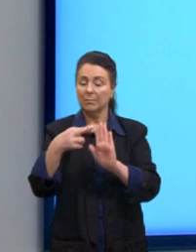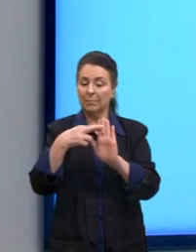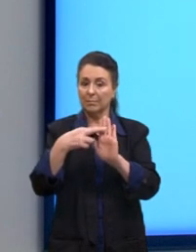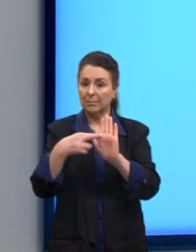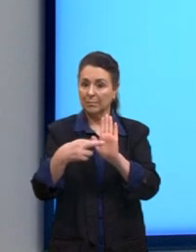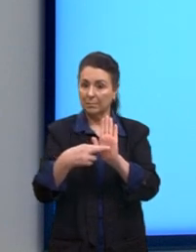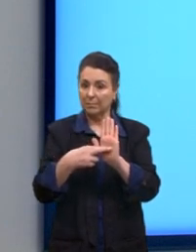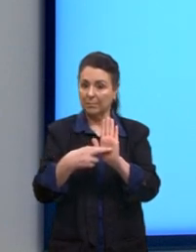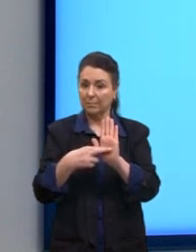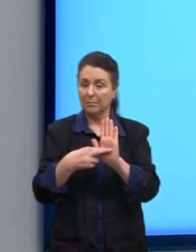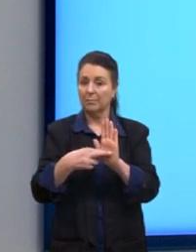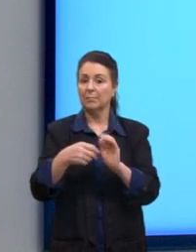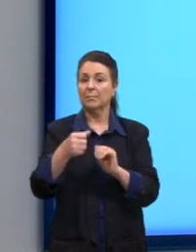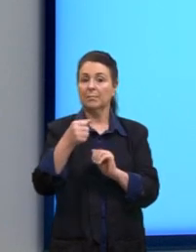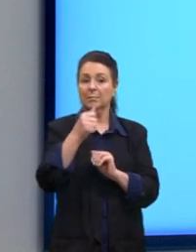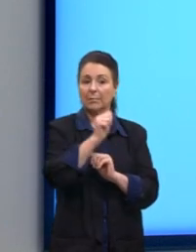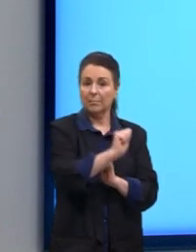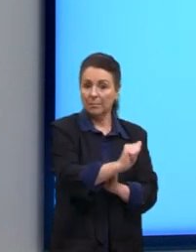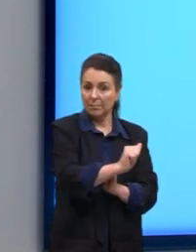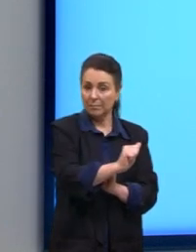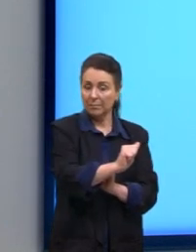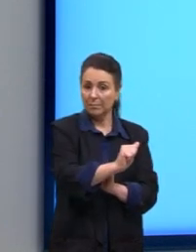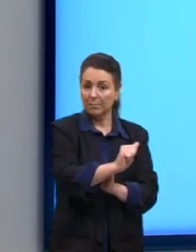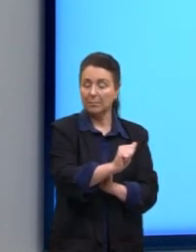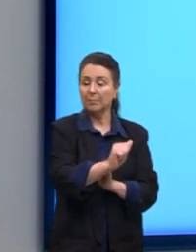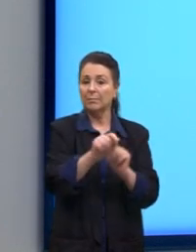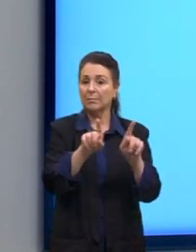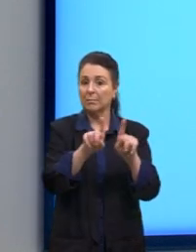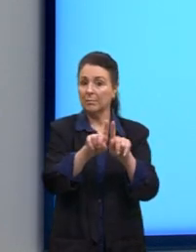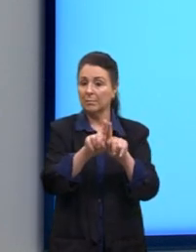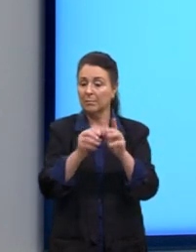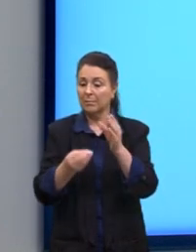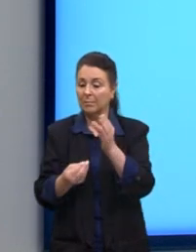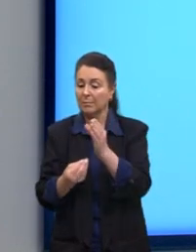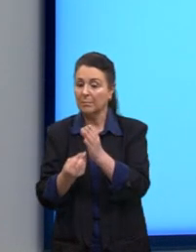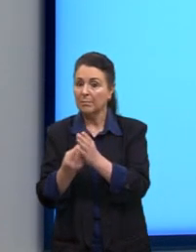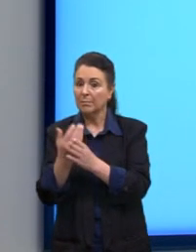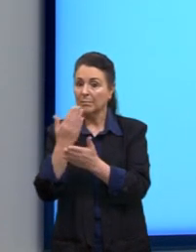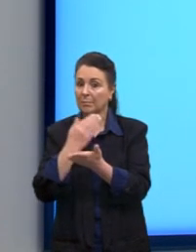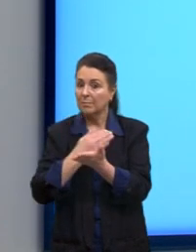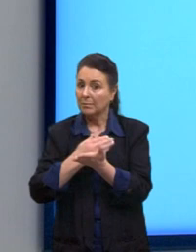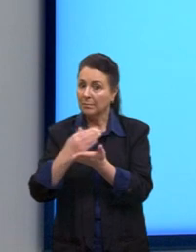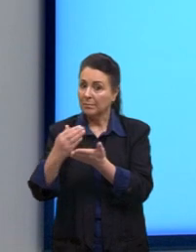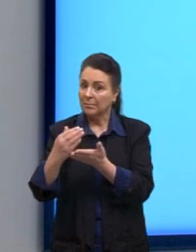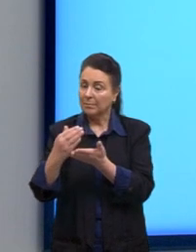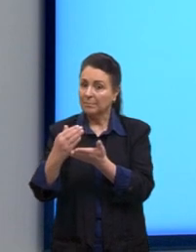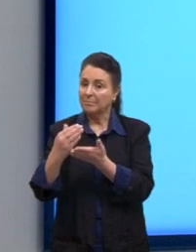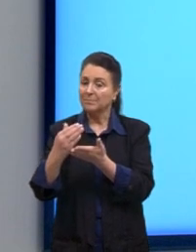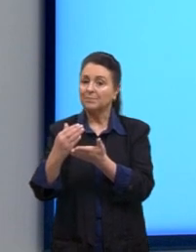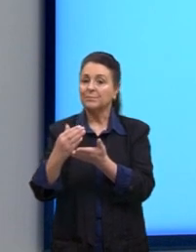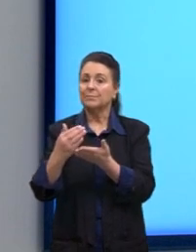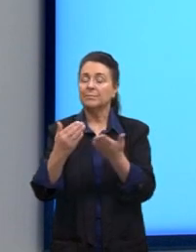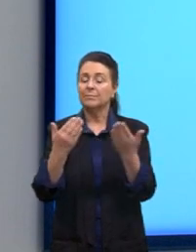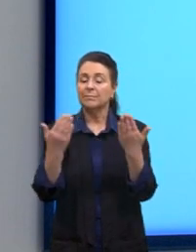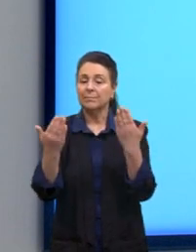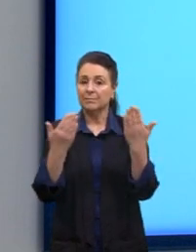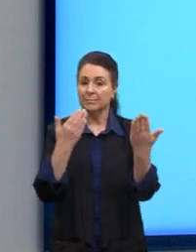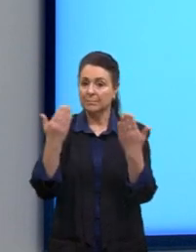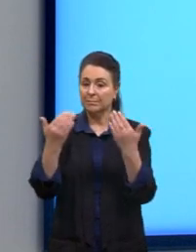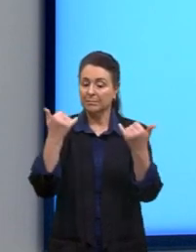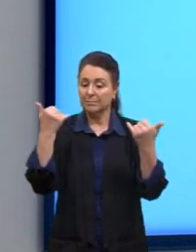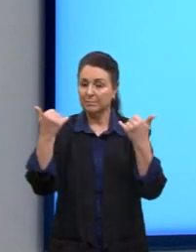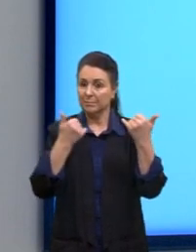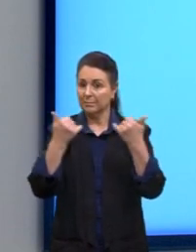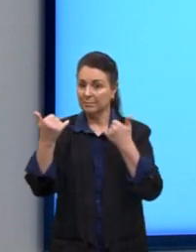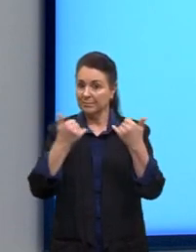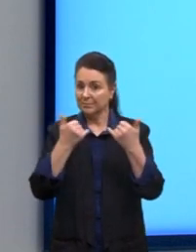passe pelo ponto A e também pela origem, né? Então, nós vamos analisar essas informações